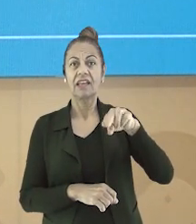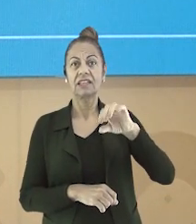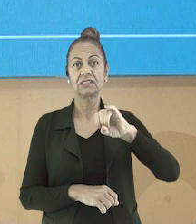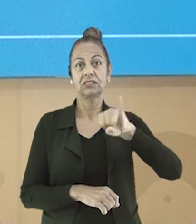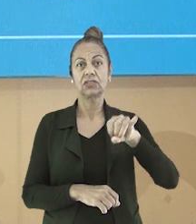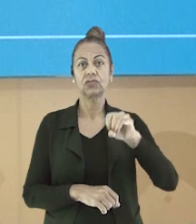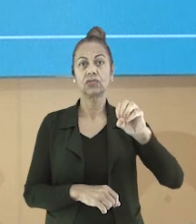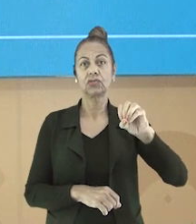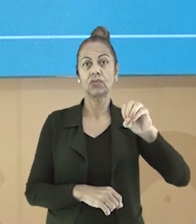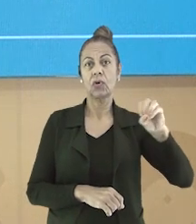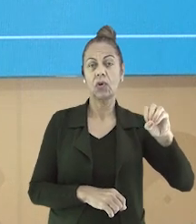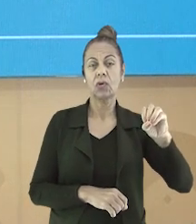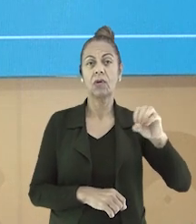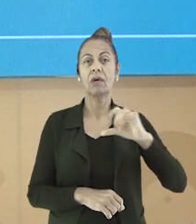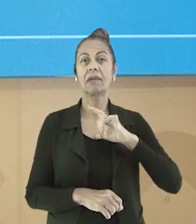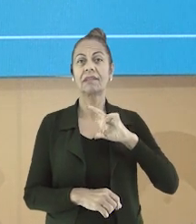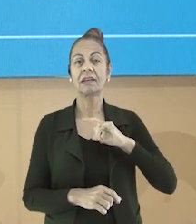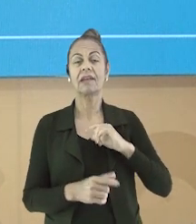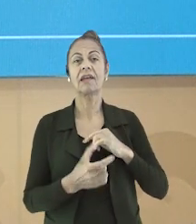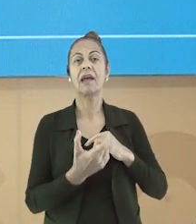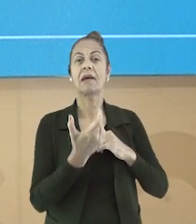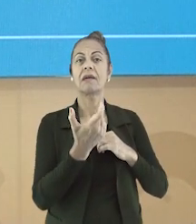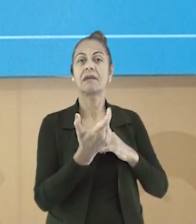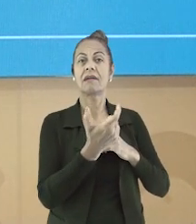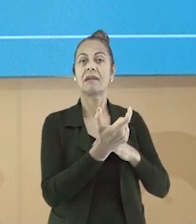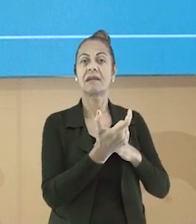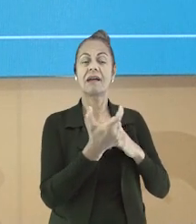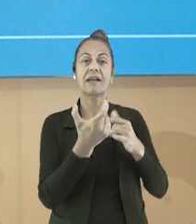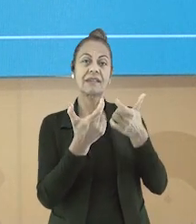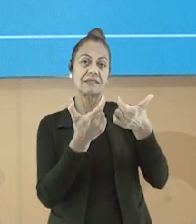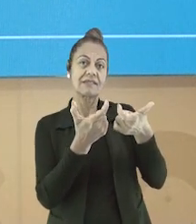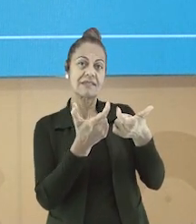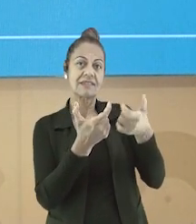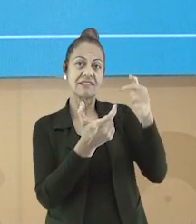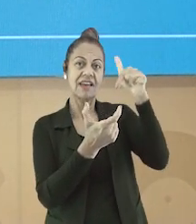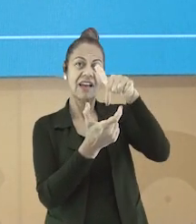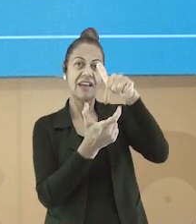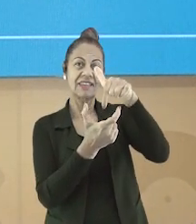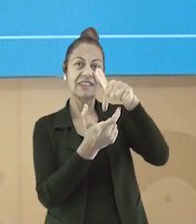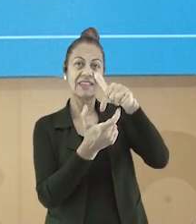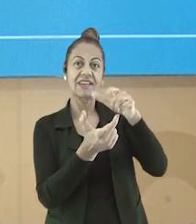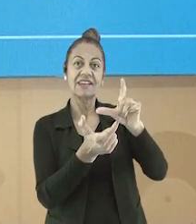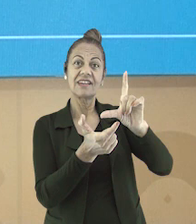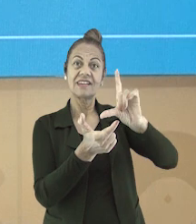Vem, vou, enjou, lém. Sem o acento circunflexo.